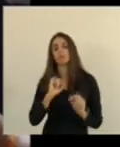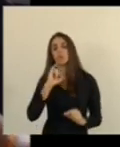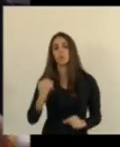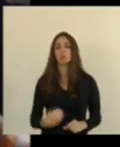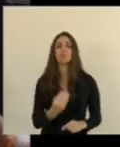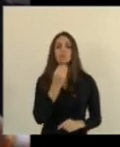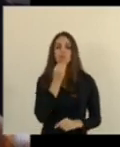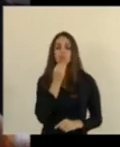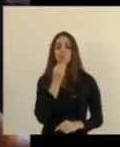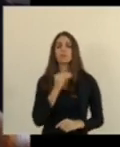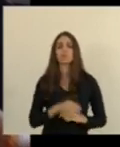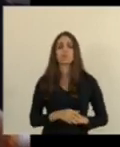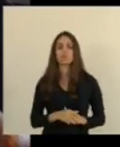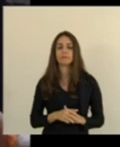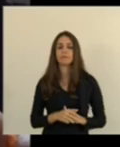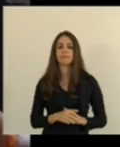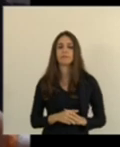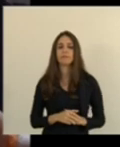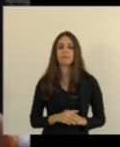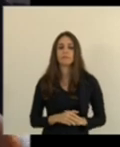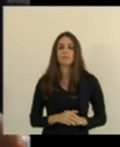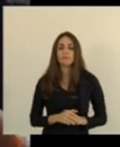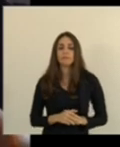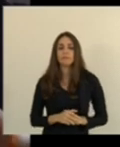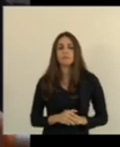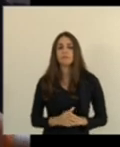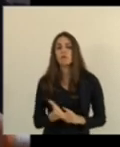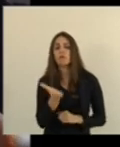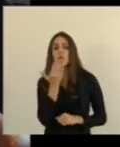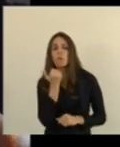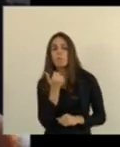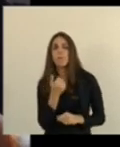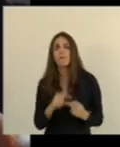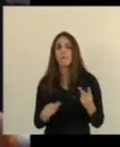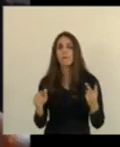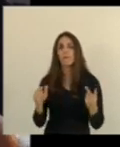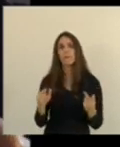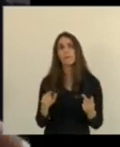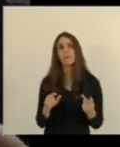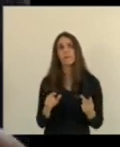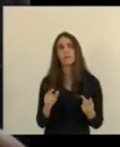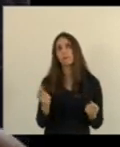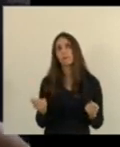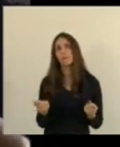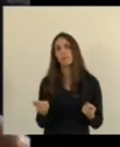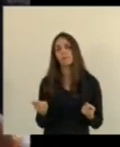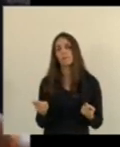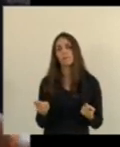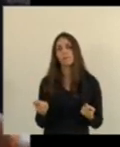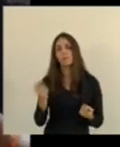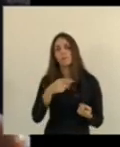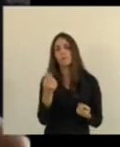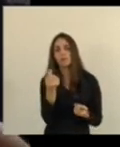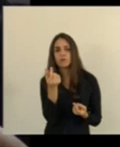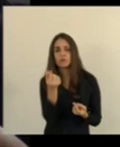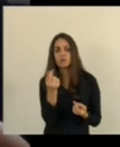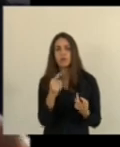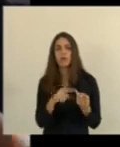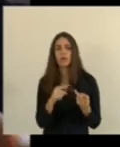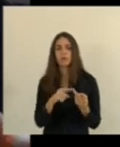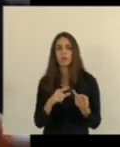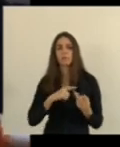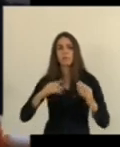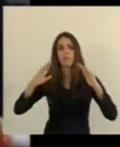oportunidades, a comer, a ganhar o nosso dinheiro, a ter um